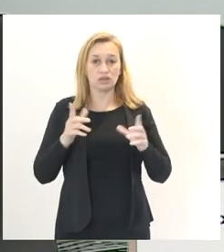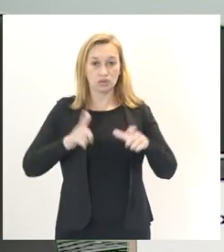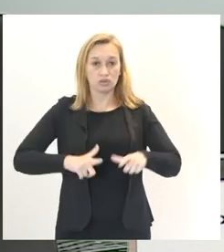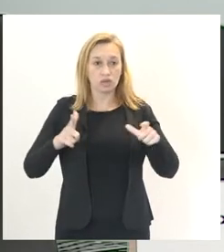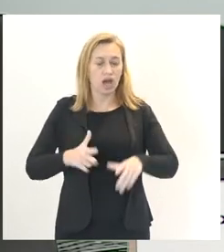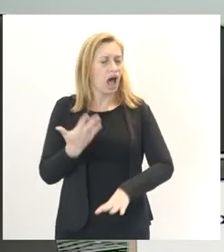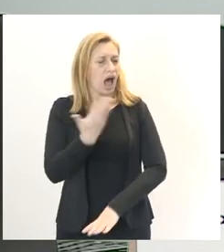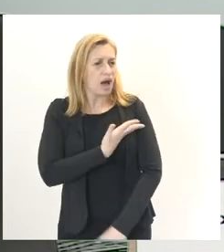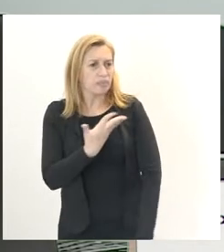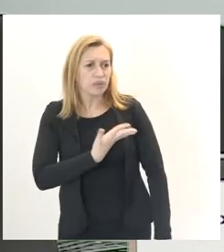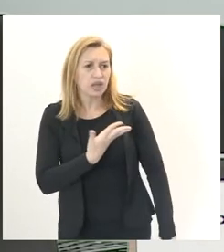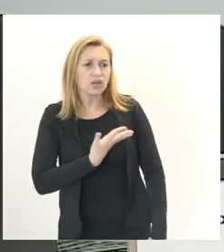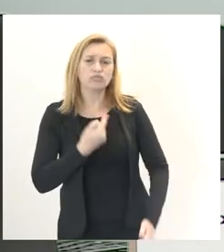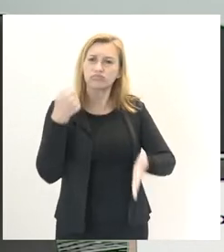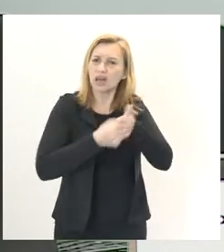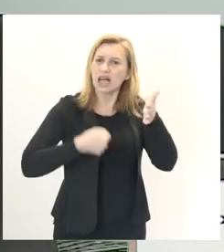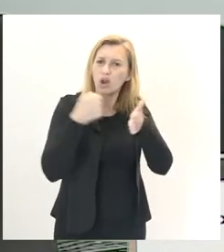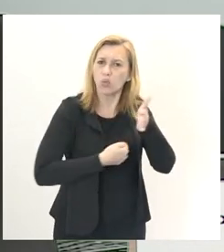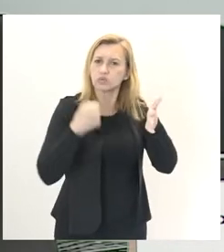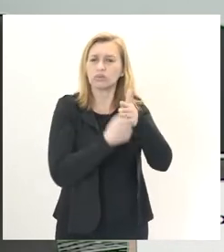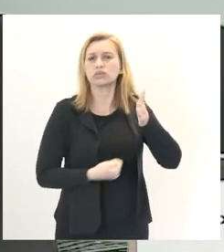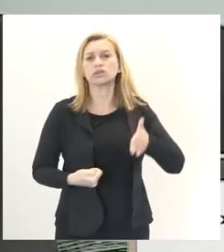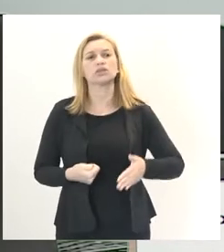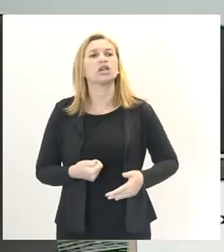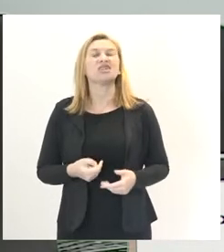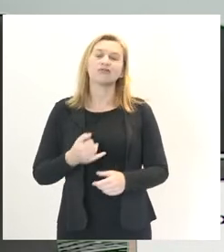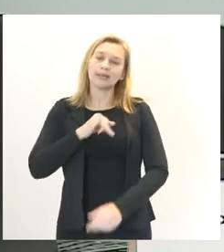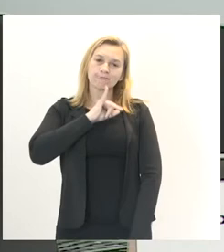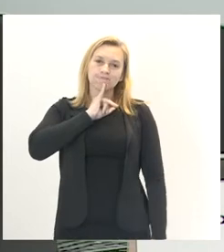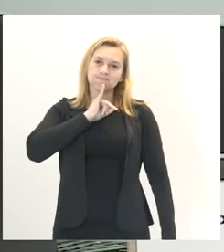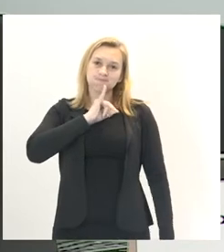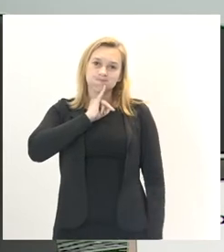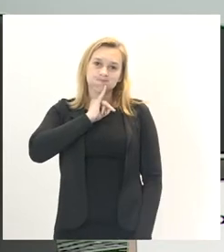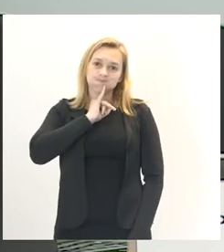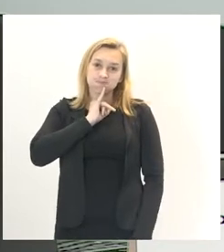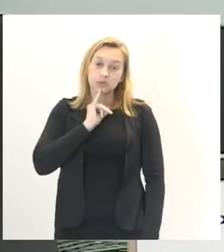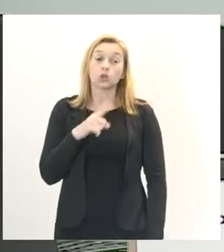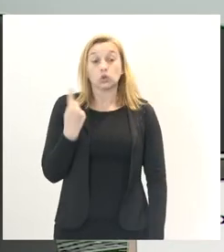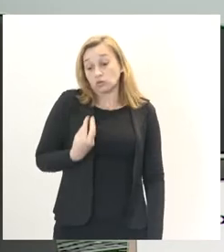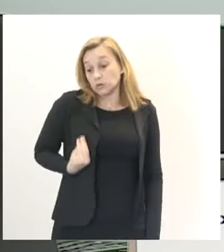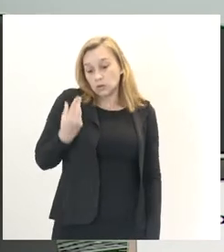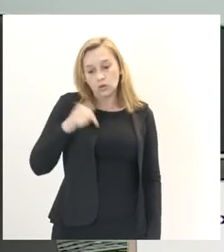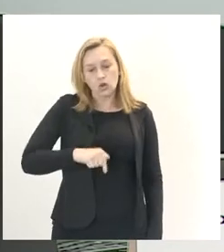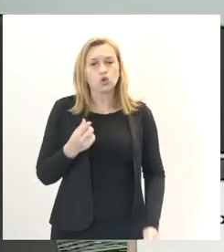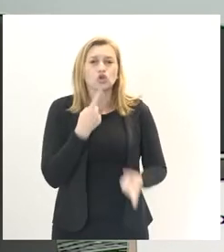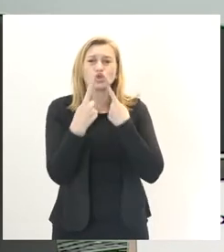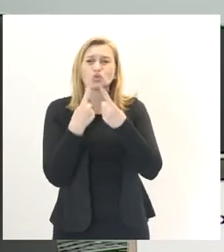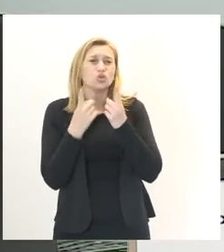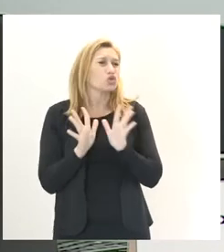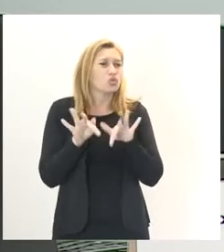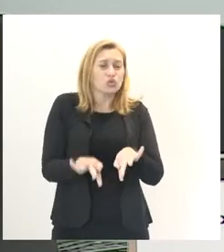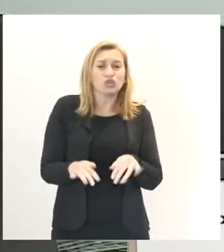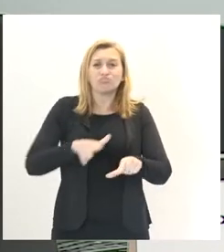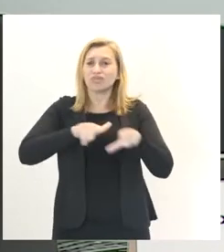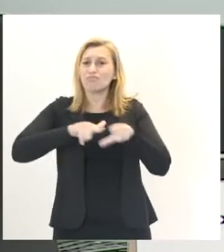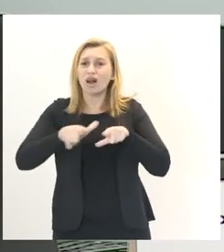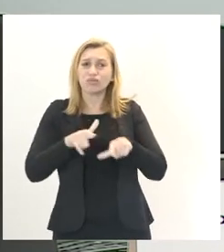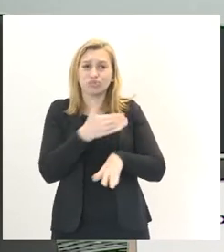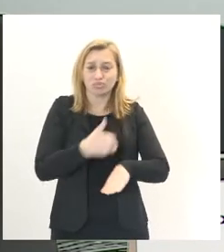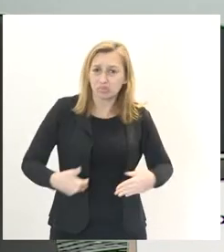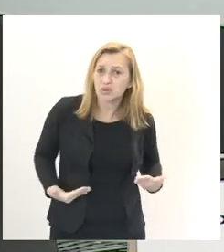companheiros que estão aí na luta. Infelizmente, nós estamos aqui hoje discutindo o fim do serviço público.